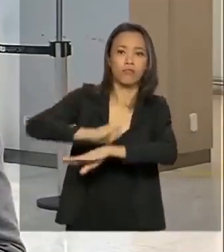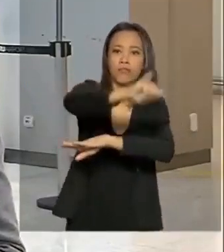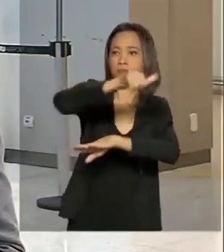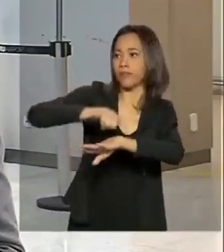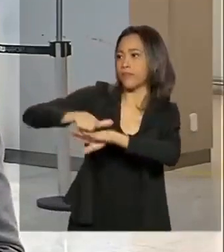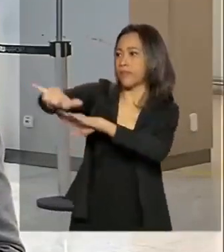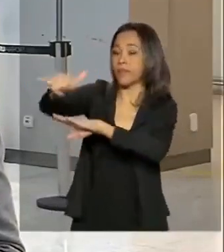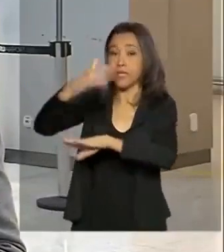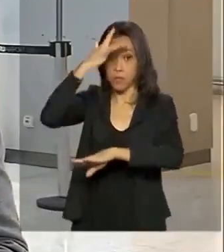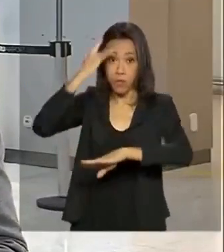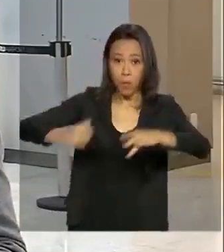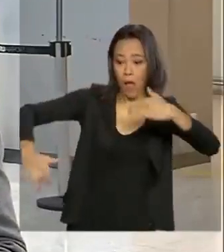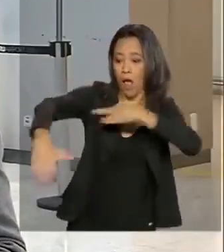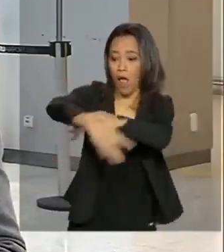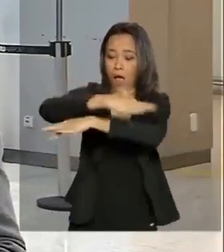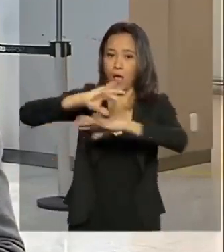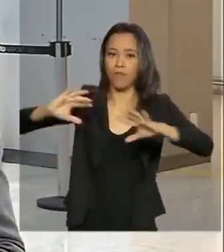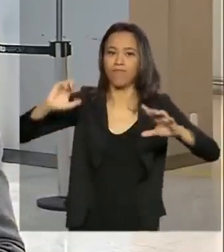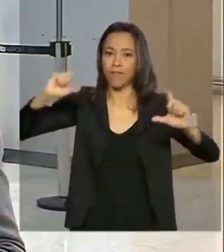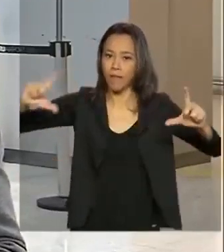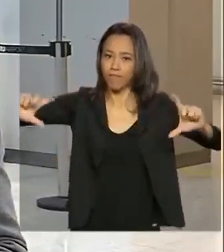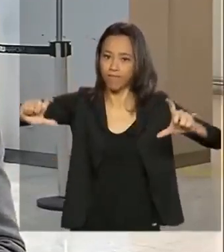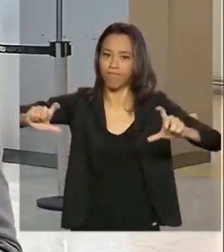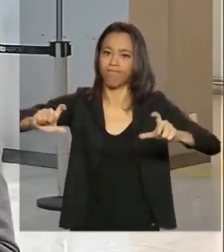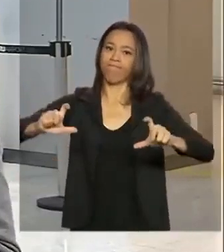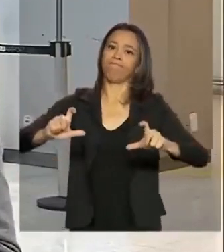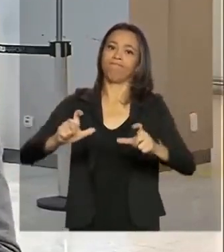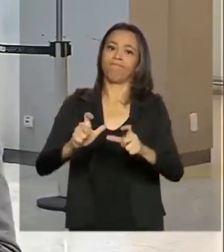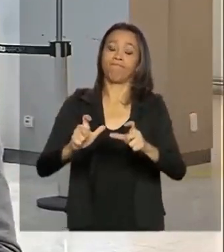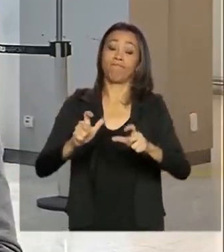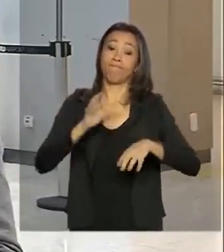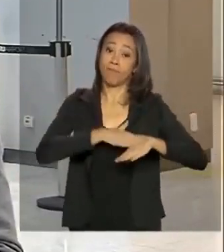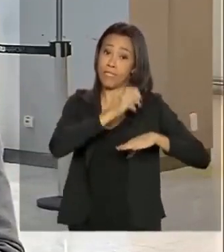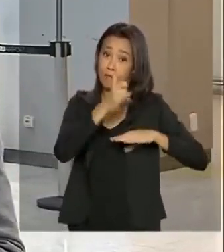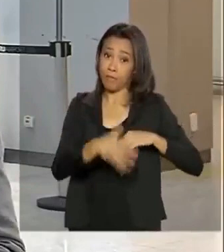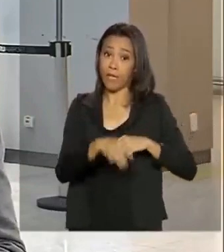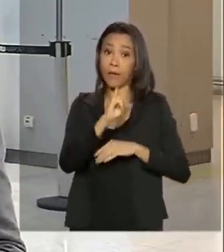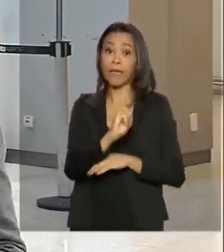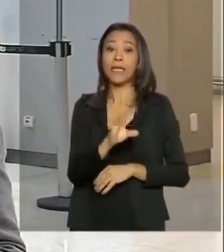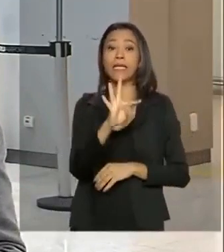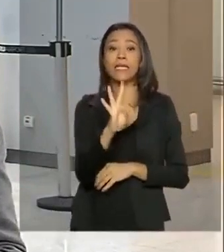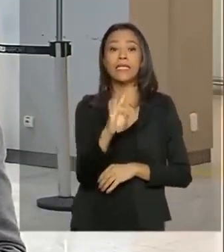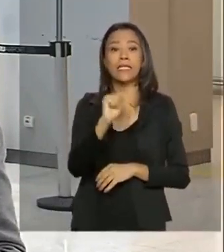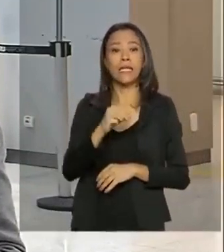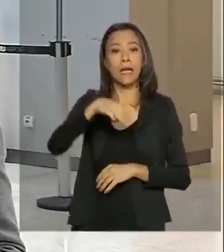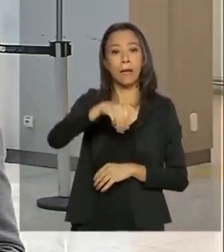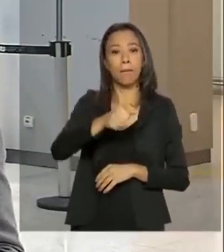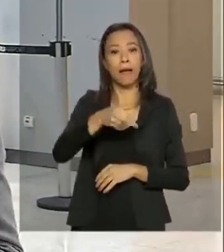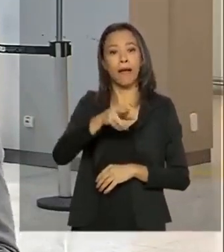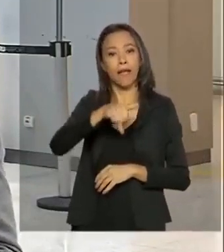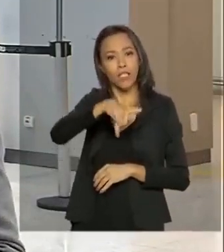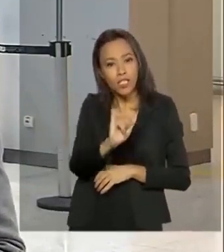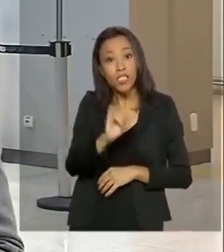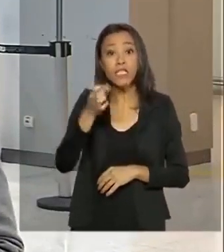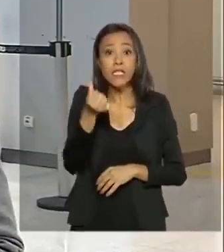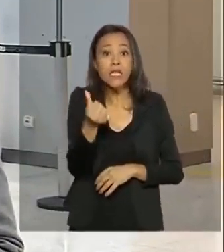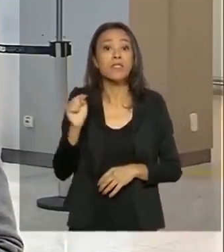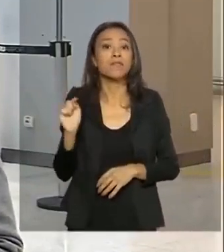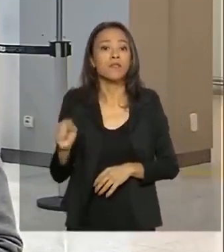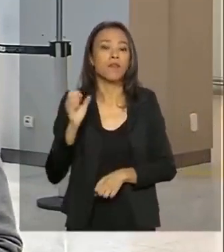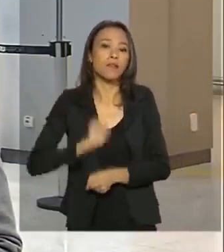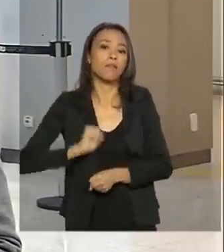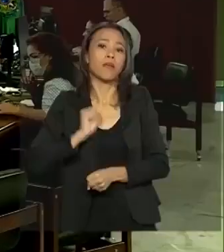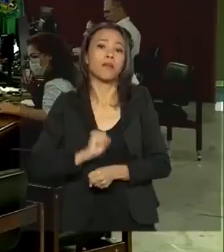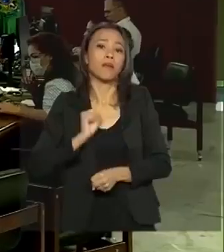circulação de pessoas está cada vez mais difícil. Segundo o Itamaraty, pelo menos 6 mil brasileiros ainda aguardam ajuda para